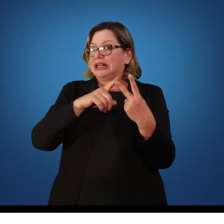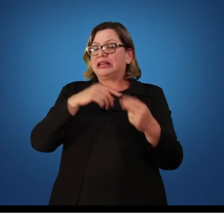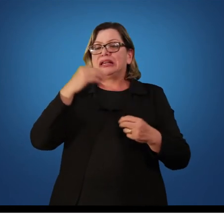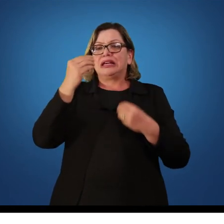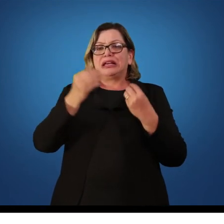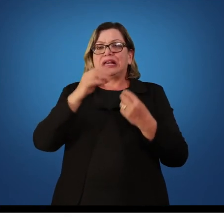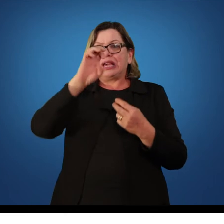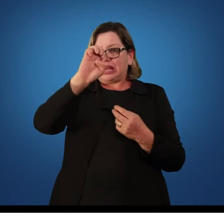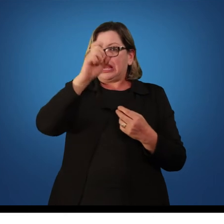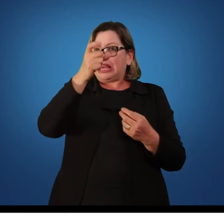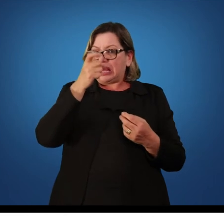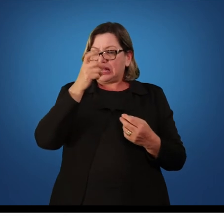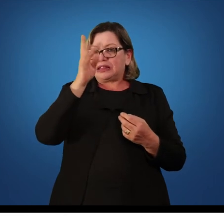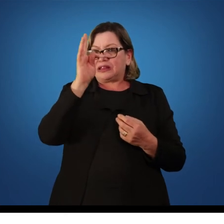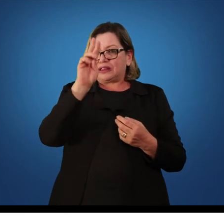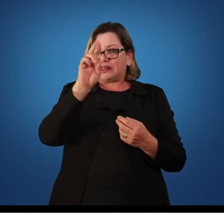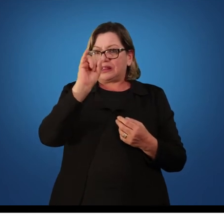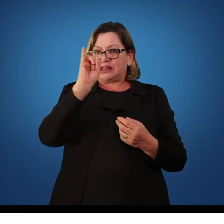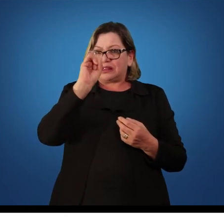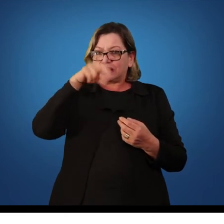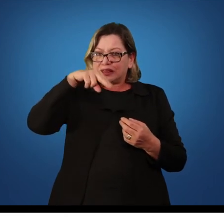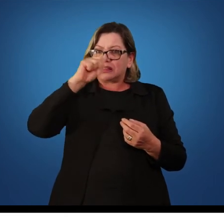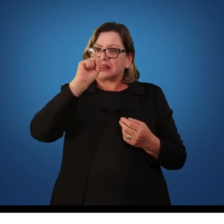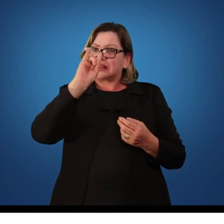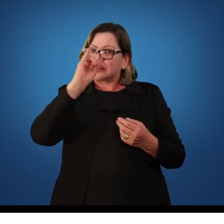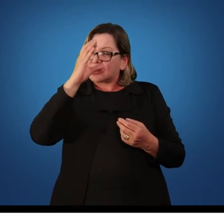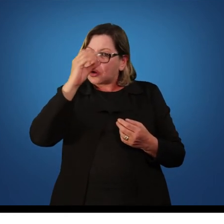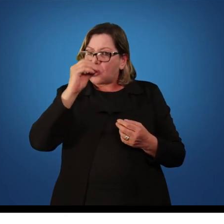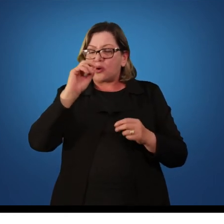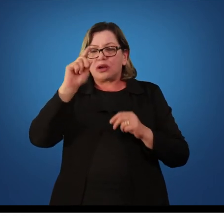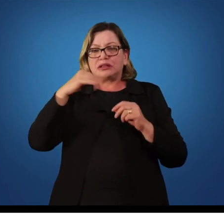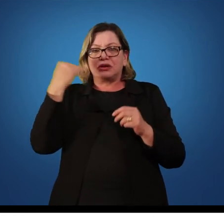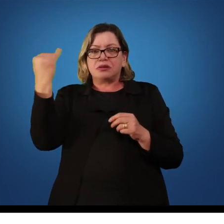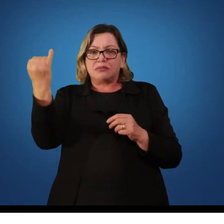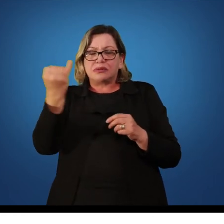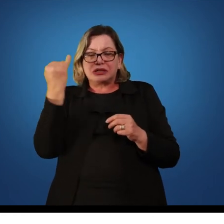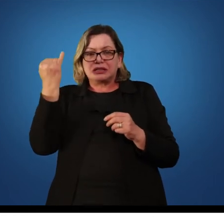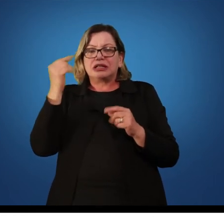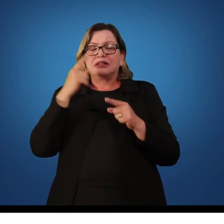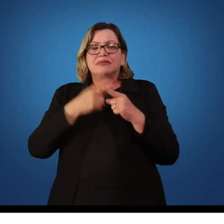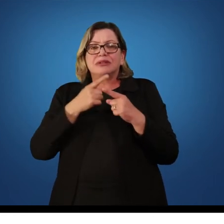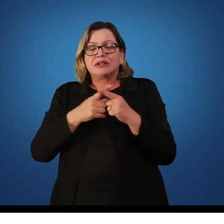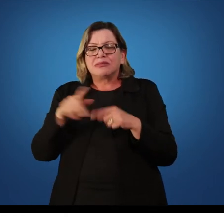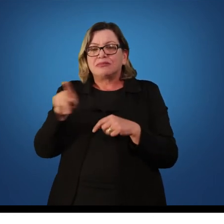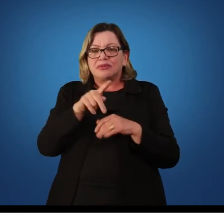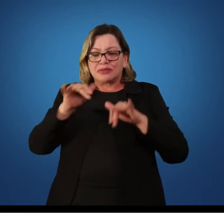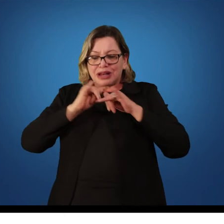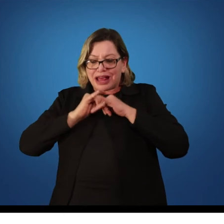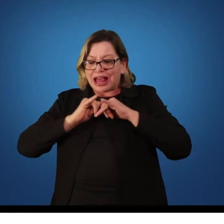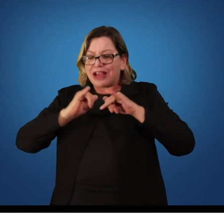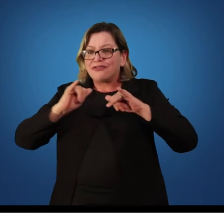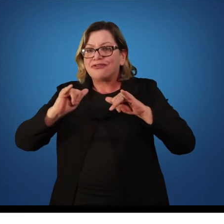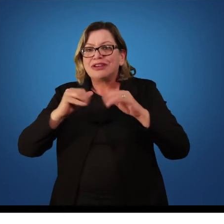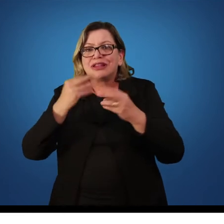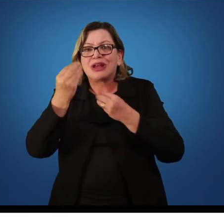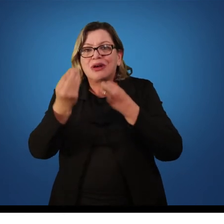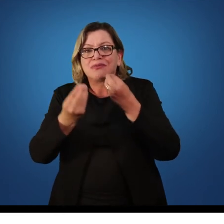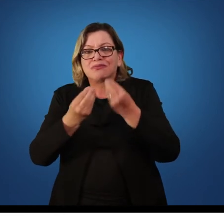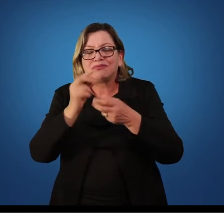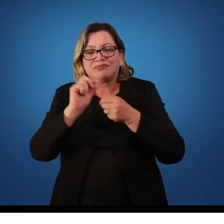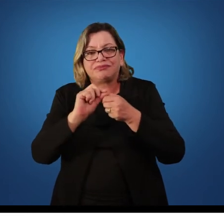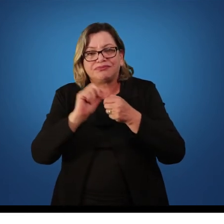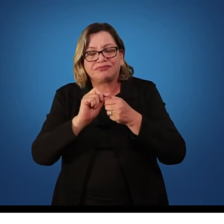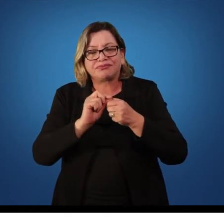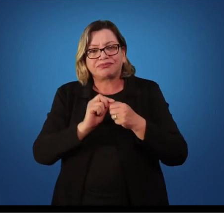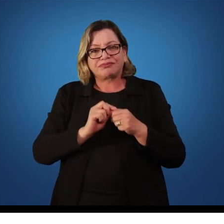informativa, na qual o professor informa o aluno sobre a execução da tarefa. Esse